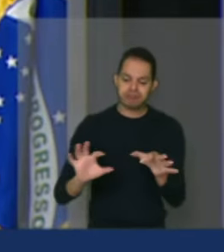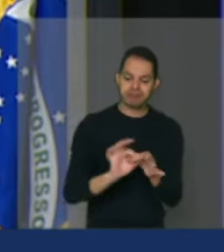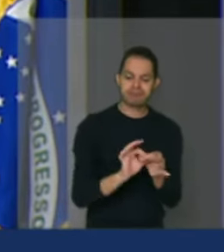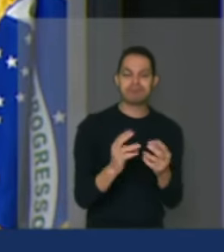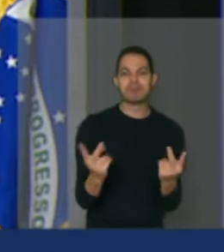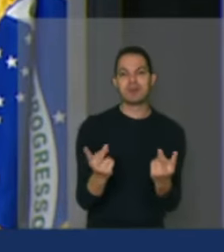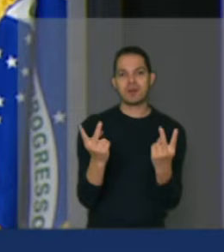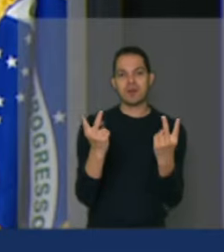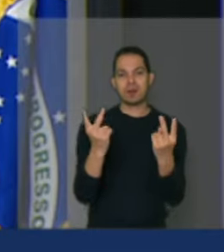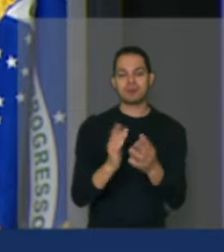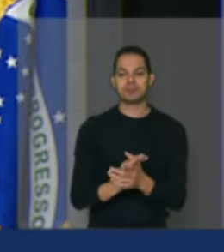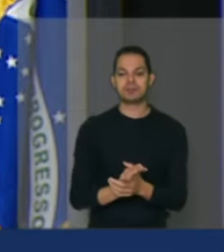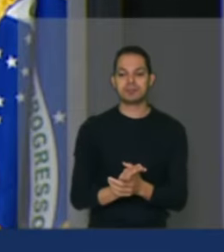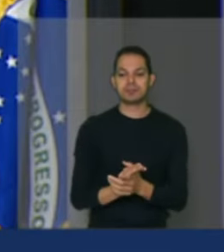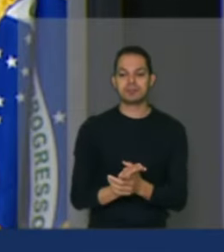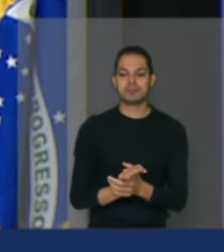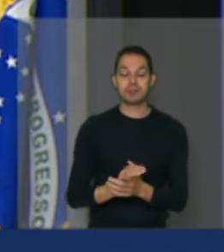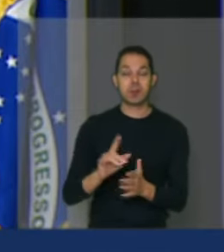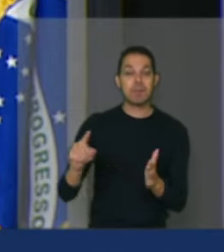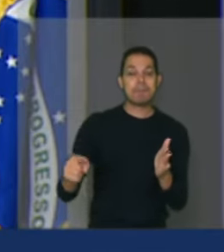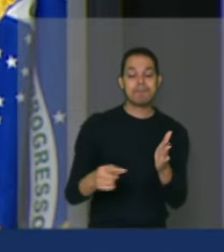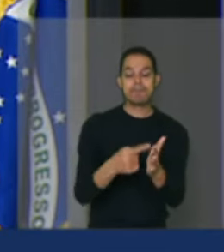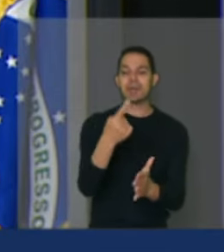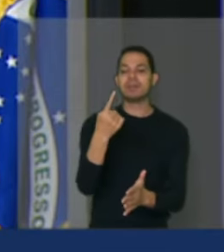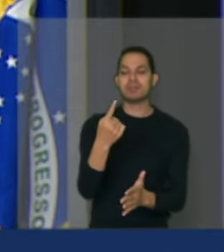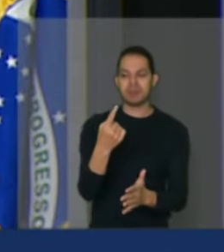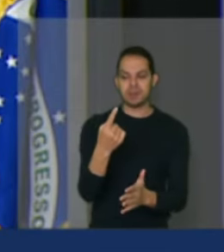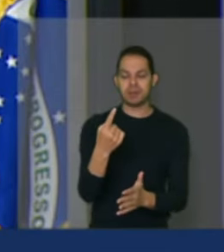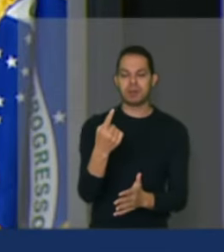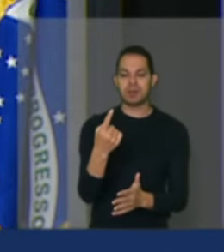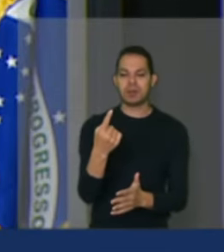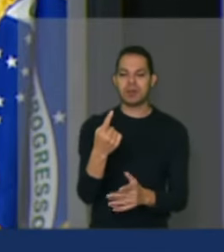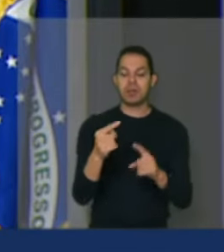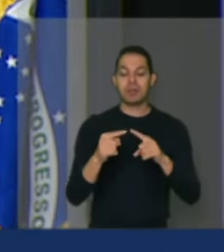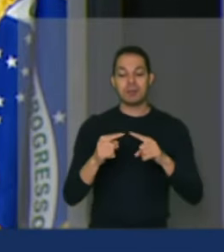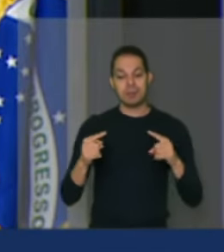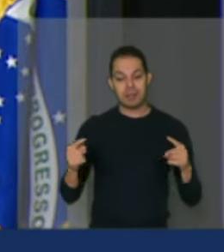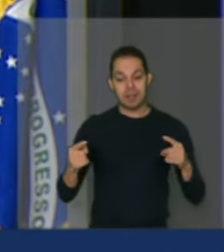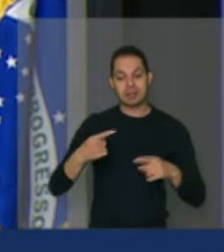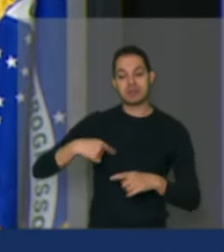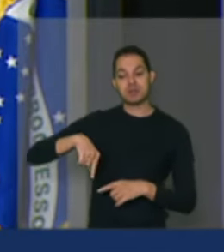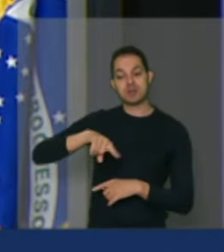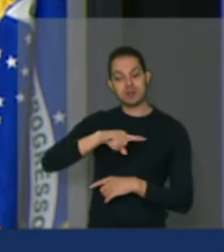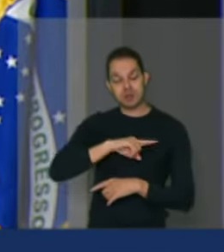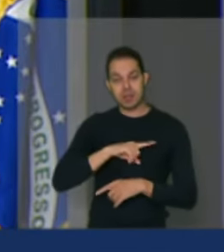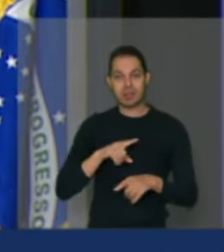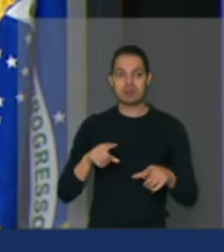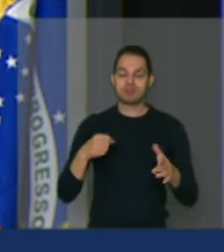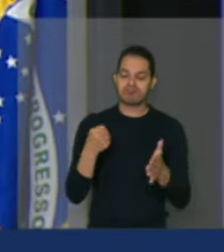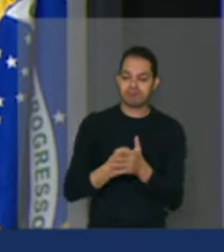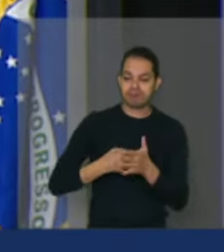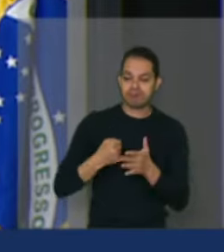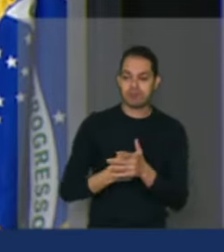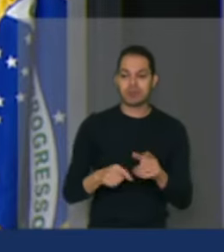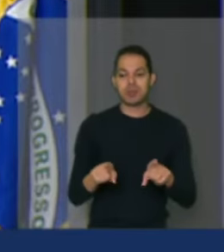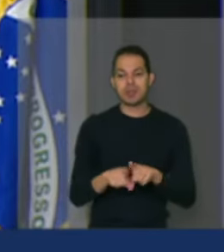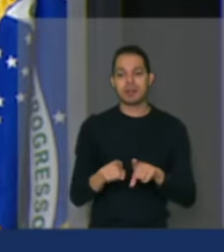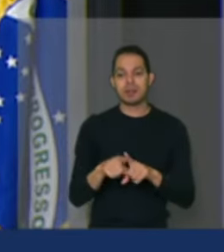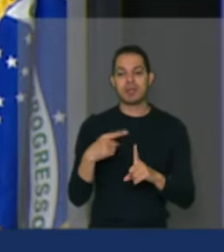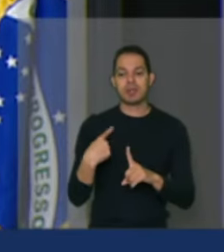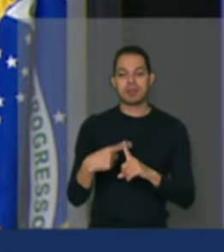Talvez esse seja o item primeiro, mas nós também lutamos pela manutenção da